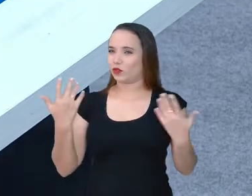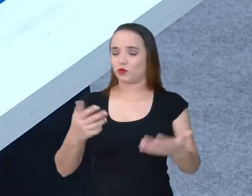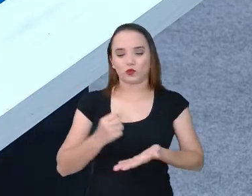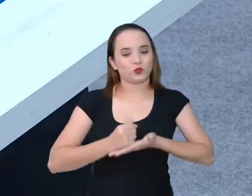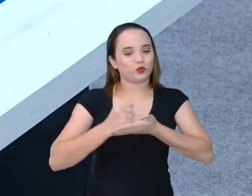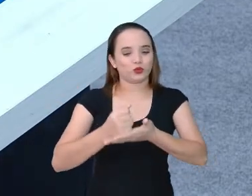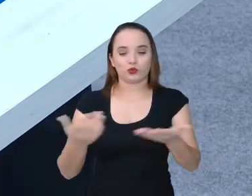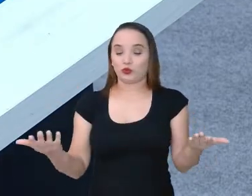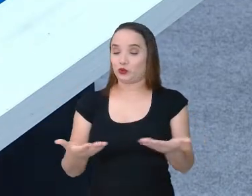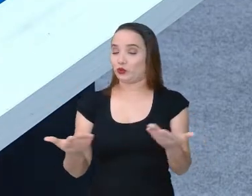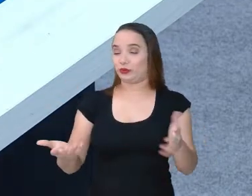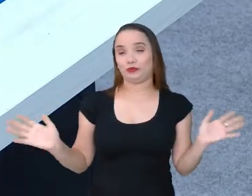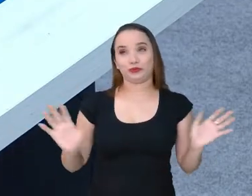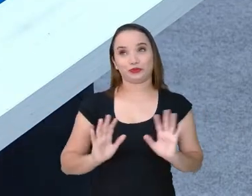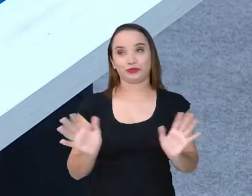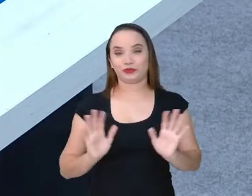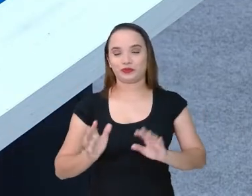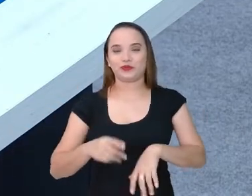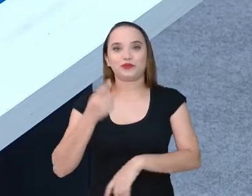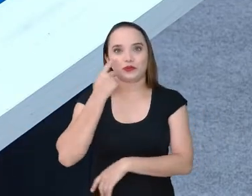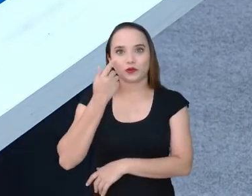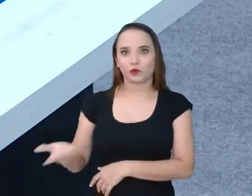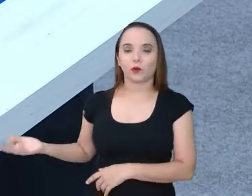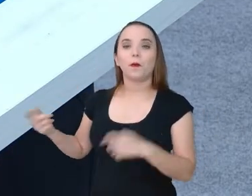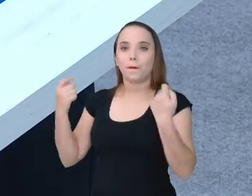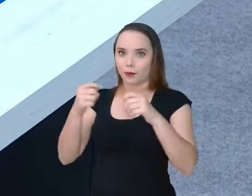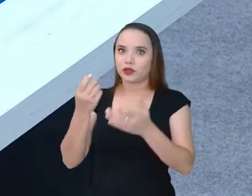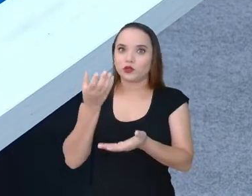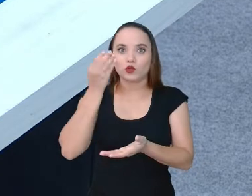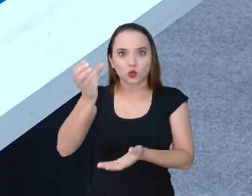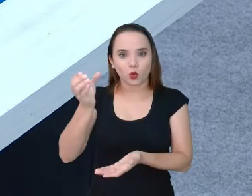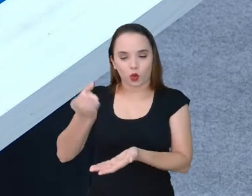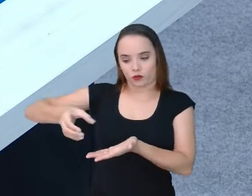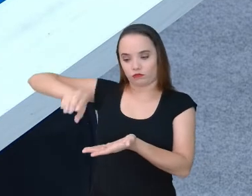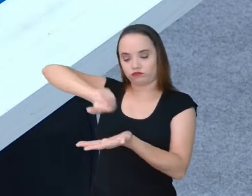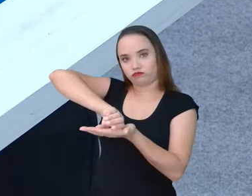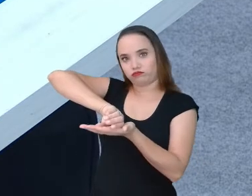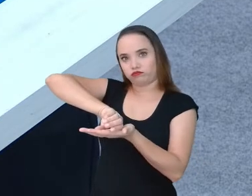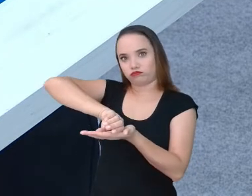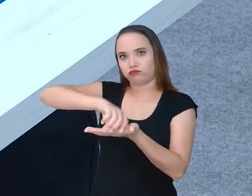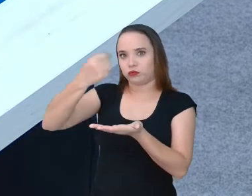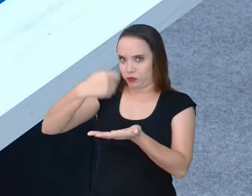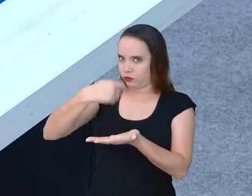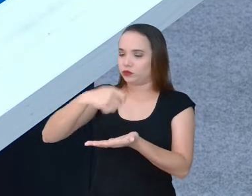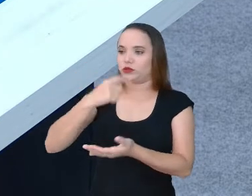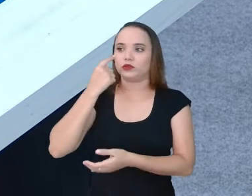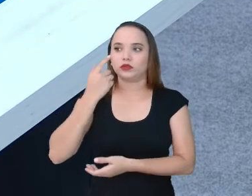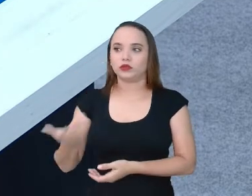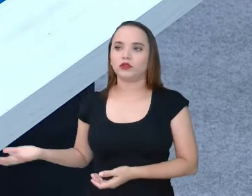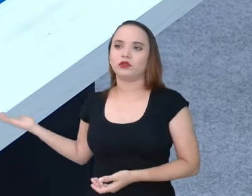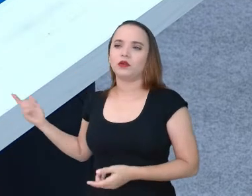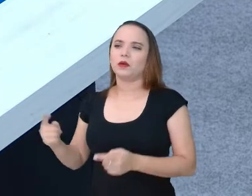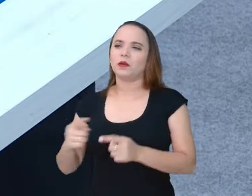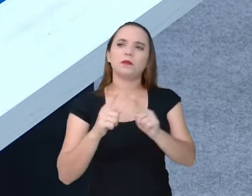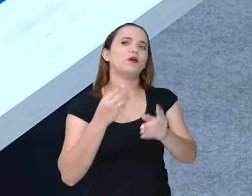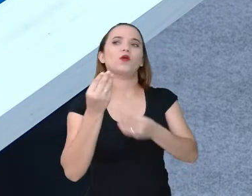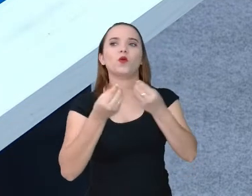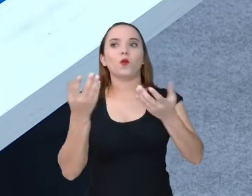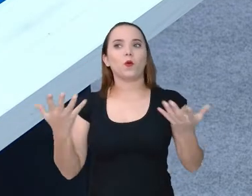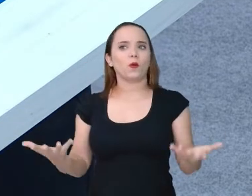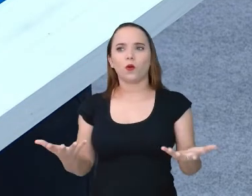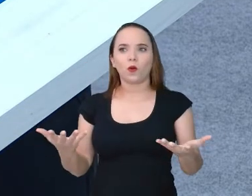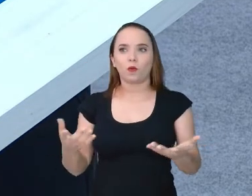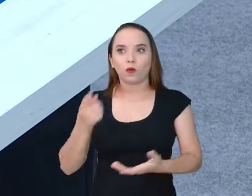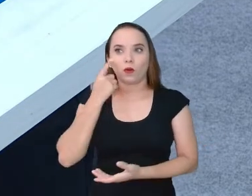ajudando hoje. Ó, os copos, ele tem que ficar assim, emborcadinho, né? Com a boca do copo pra baixo. Tá? Como é que a gente vai fazer ele